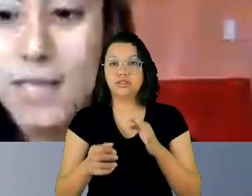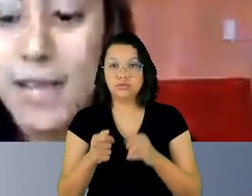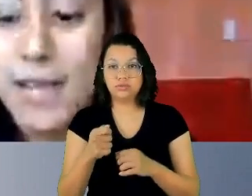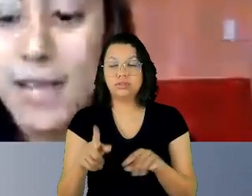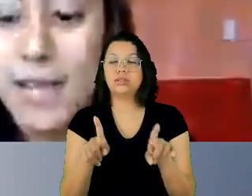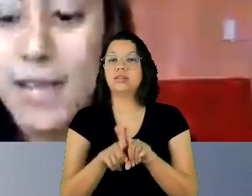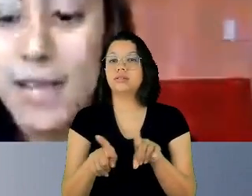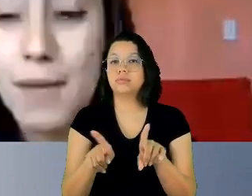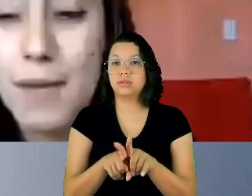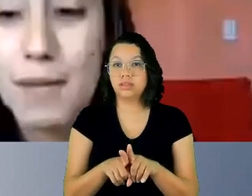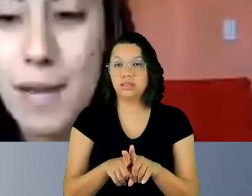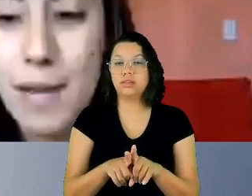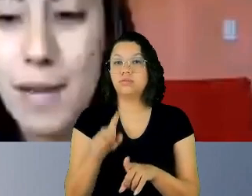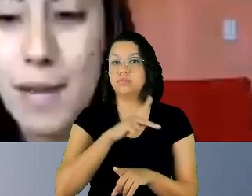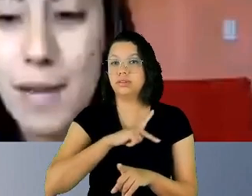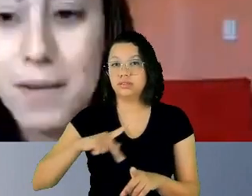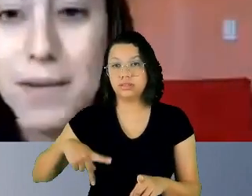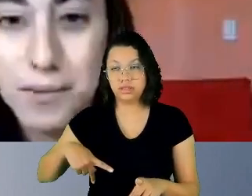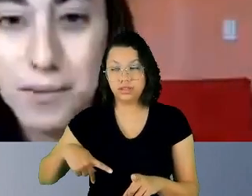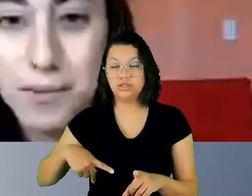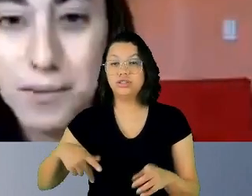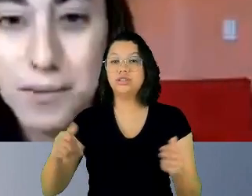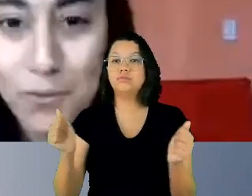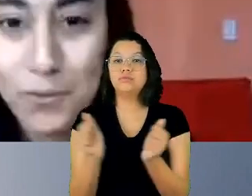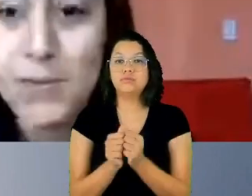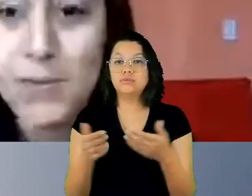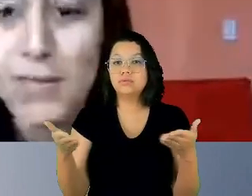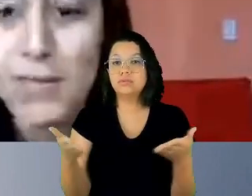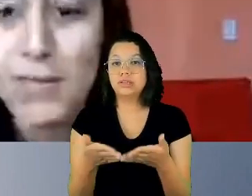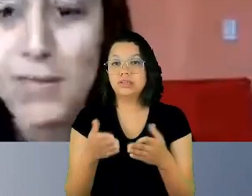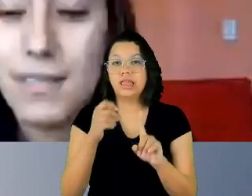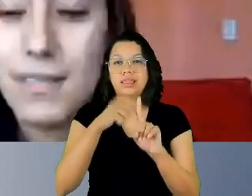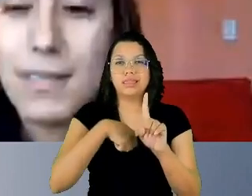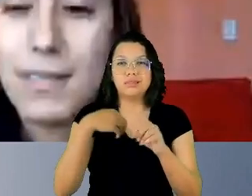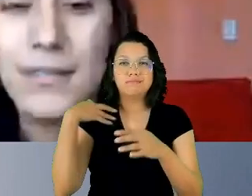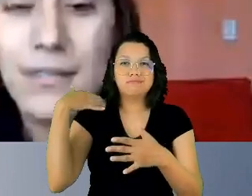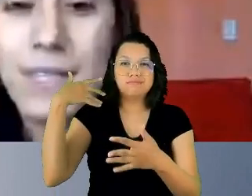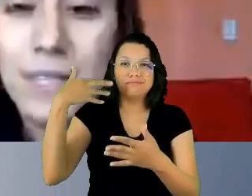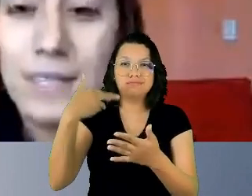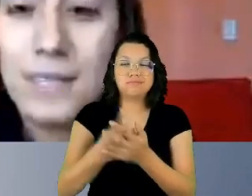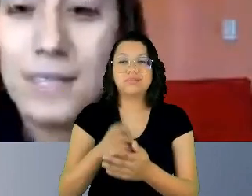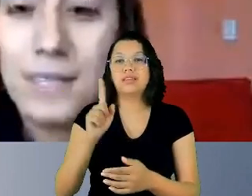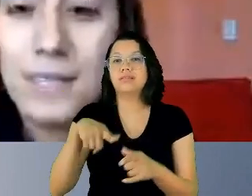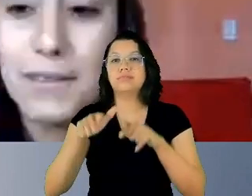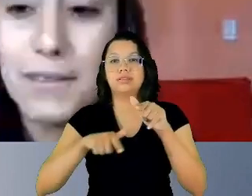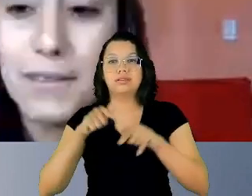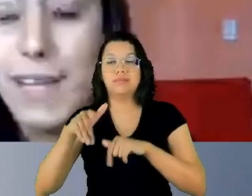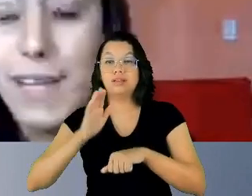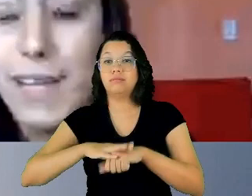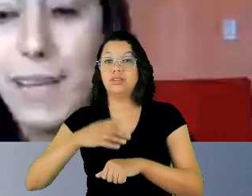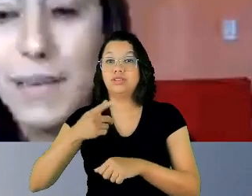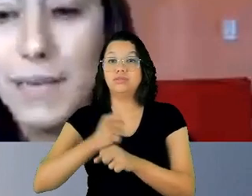meses, né? Porque é um trabalho que já tem mais de um ano que estamos fazendo e hoje lançando.